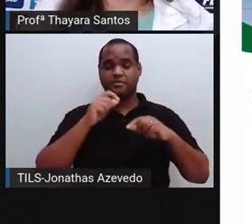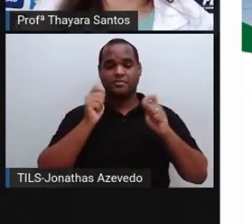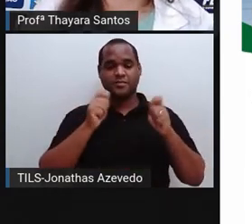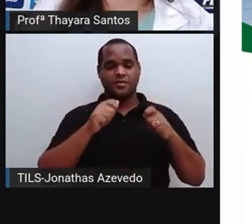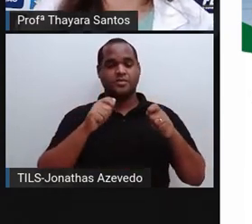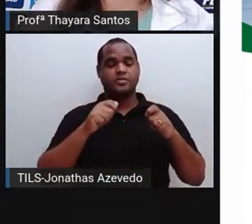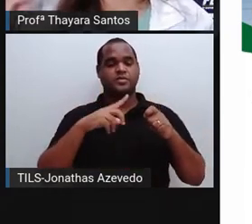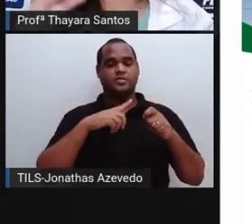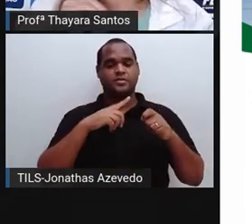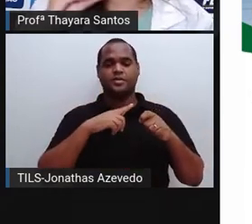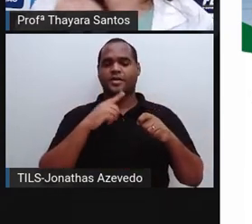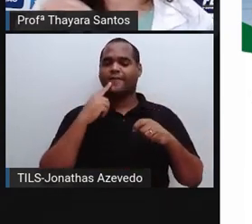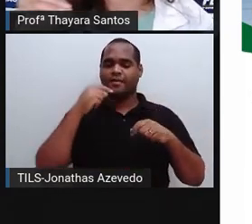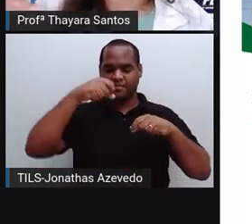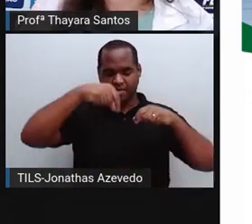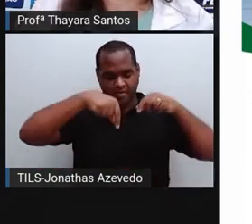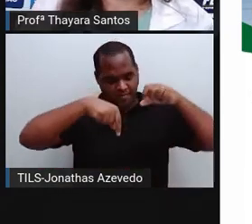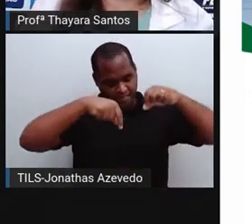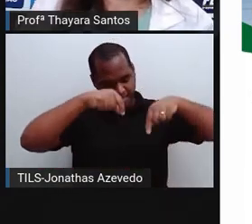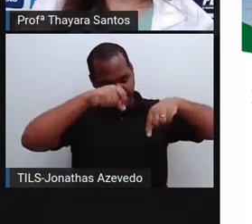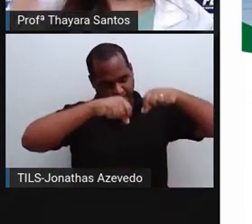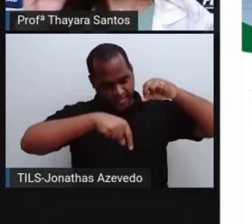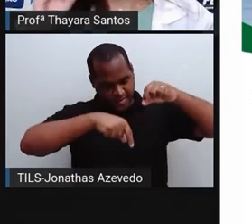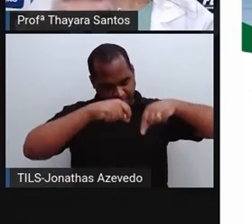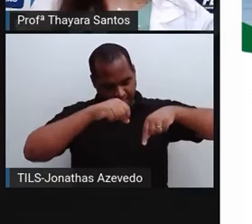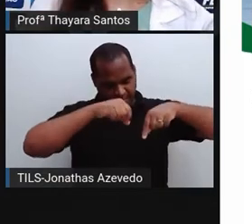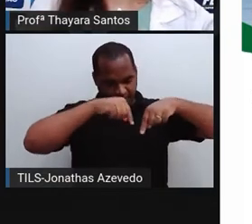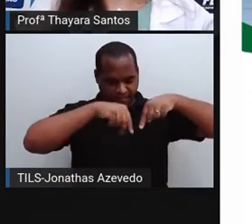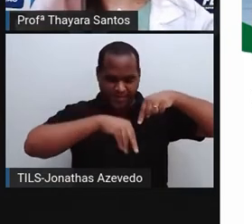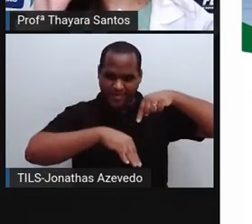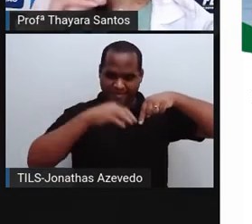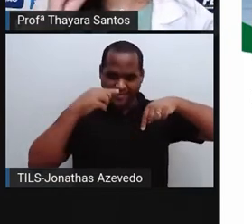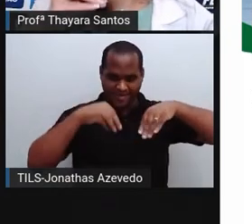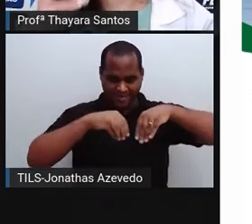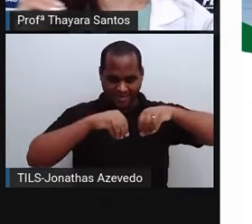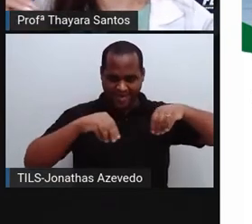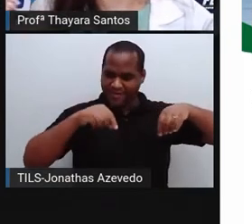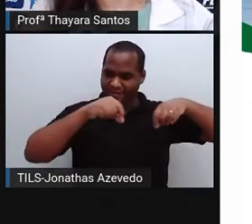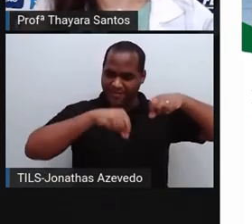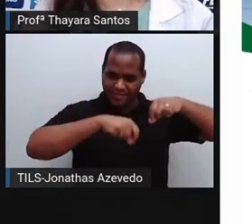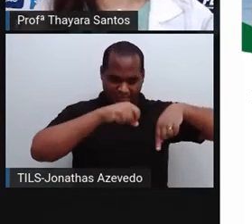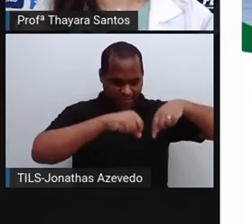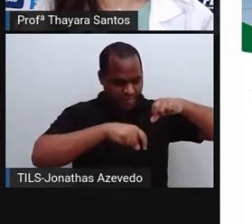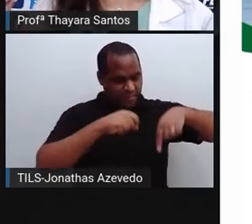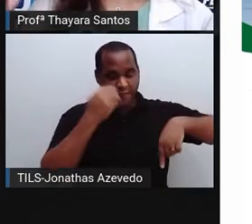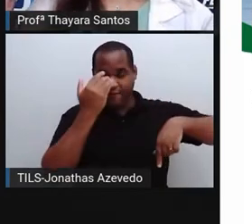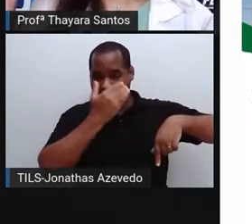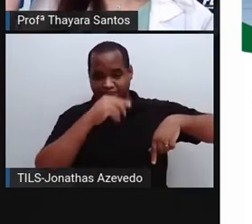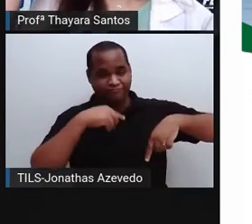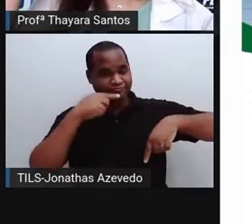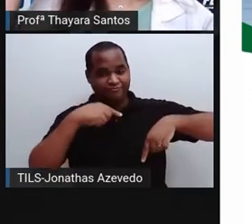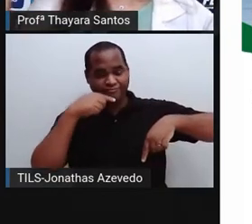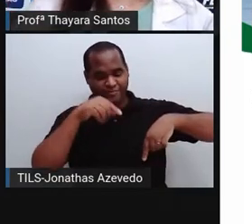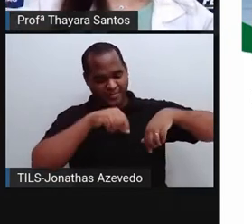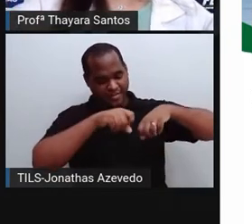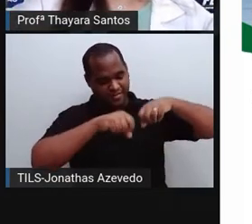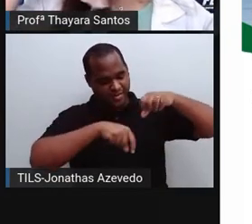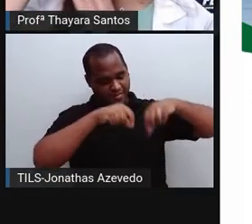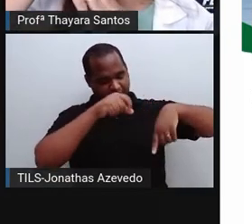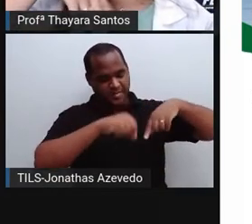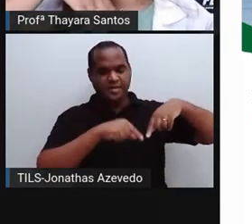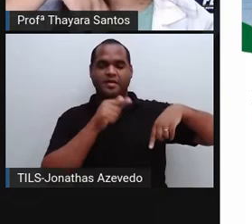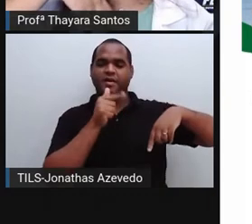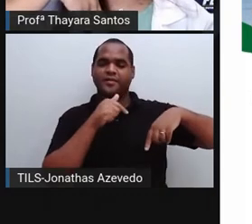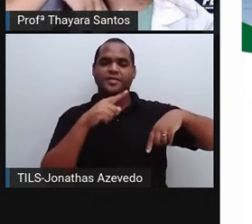ideal é que ela infiltre. O que é esse processo de infiltrar? O solo, ele tem muitos buraquinhos que a gente não vê. Então, essa